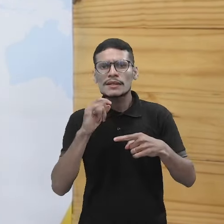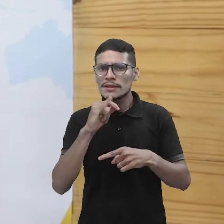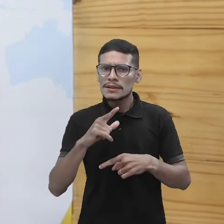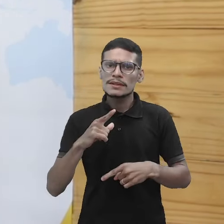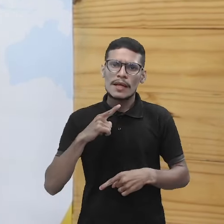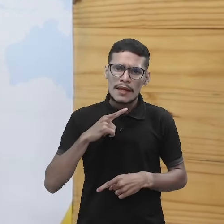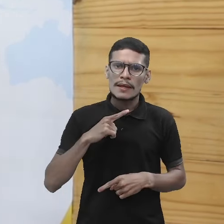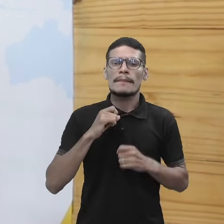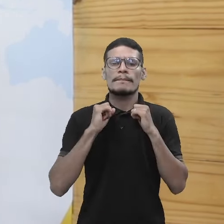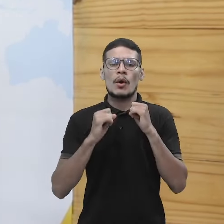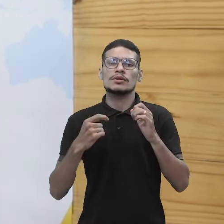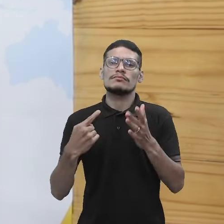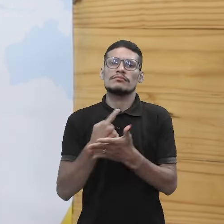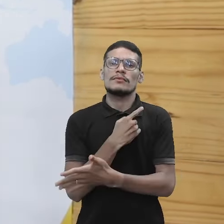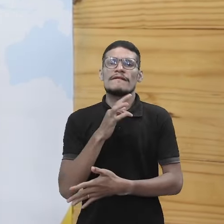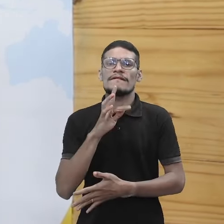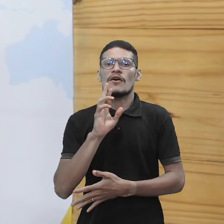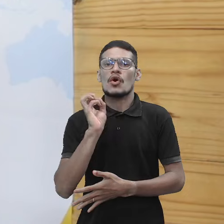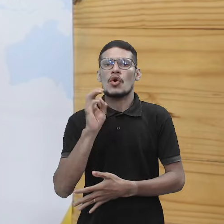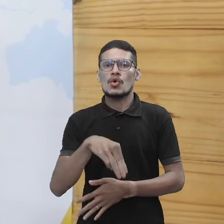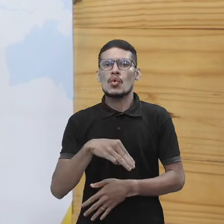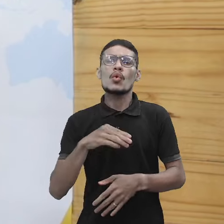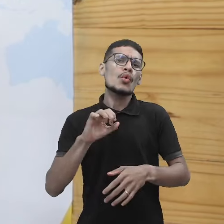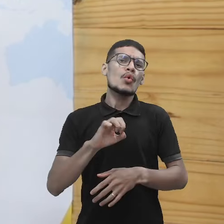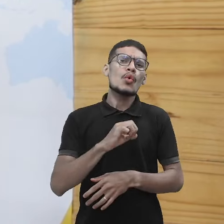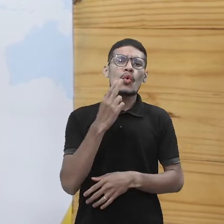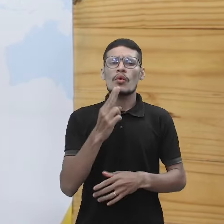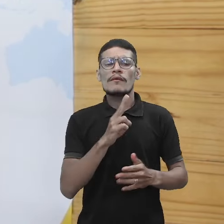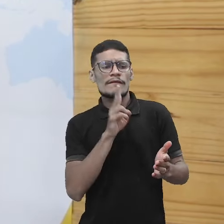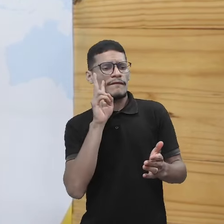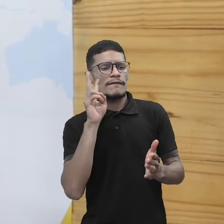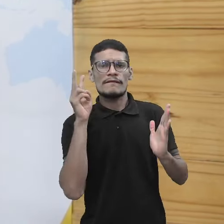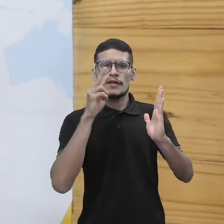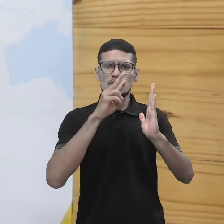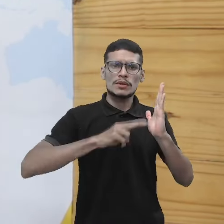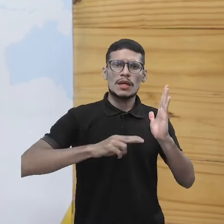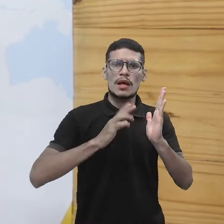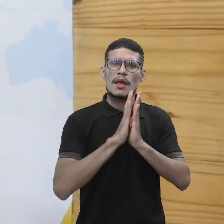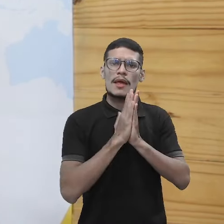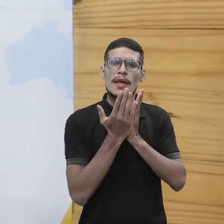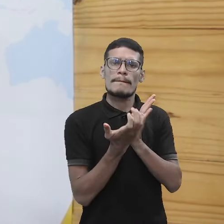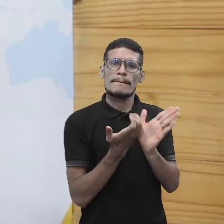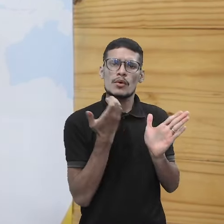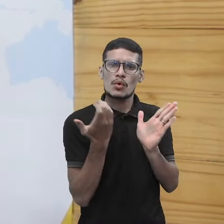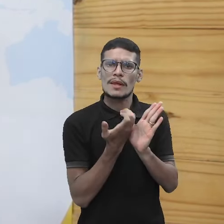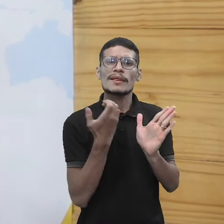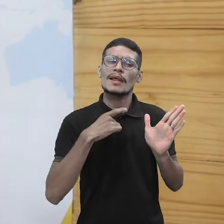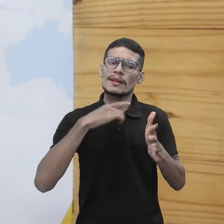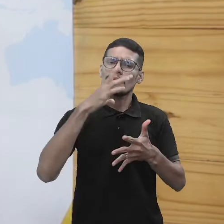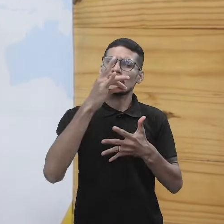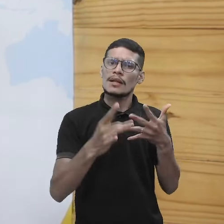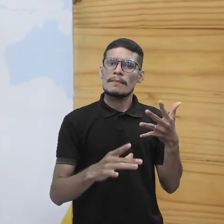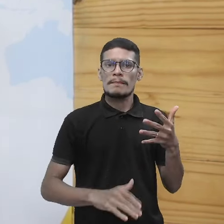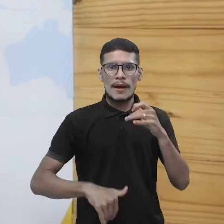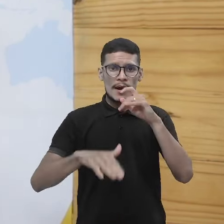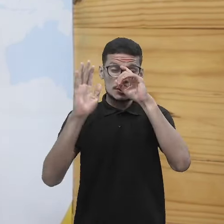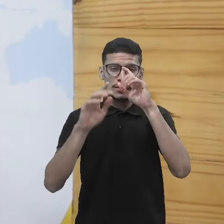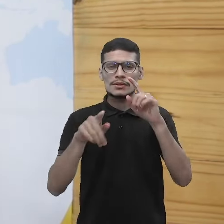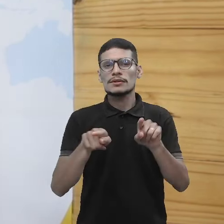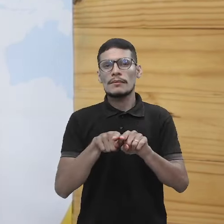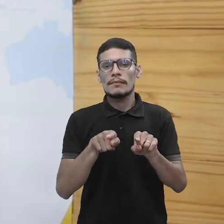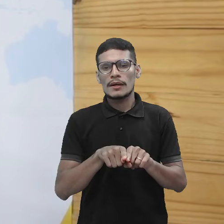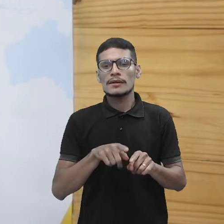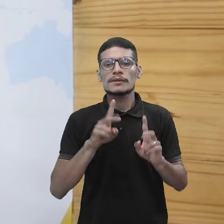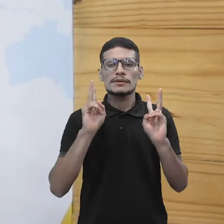podem estar falando através dos fóruns. Deem sempre uma olhada lá no e-book que vai ter esse material com mais detalhes e vai estar sendo sempre